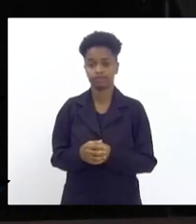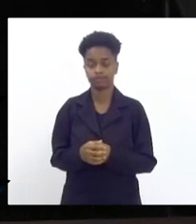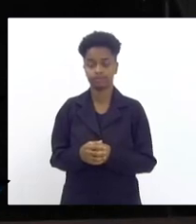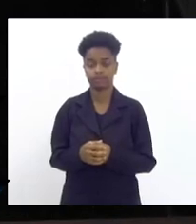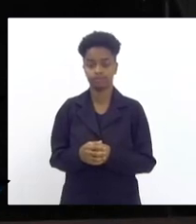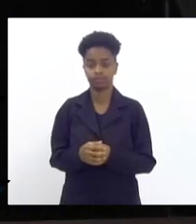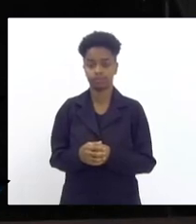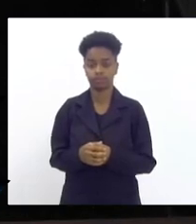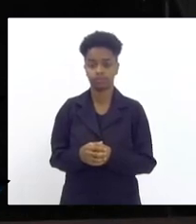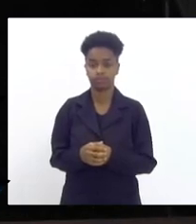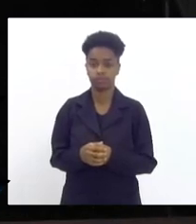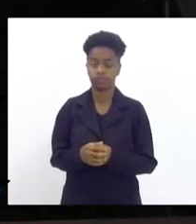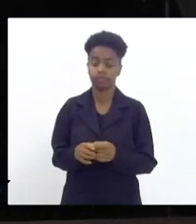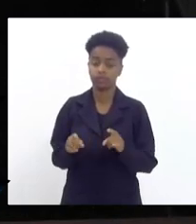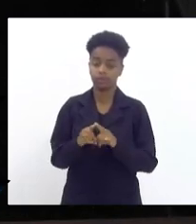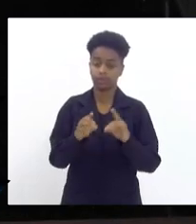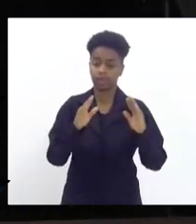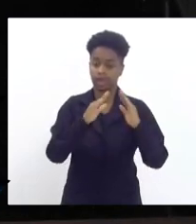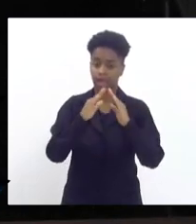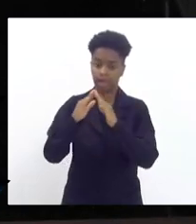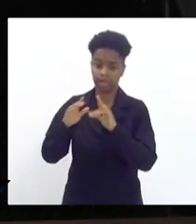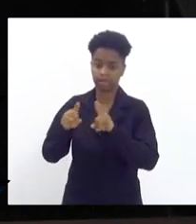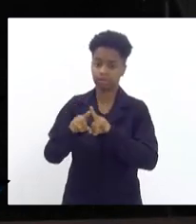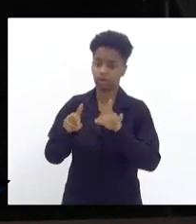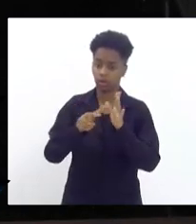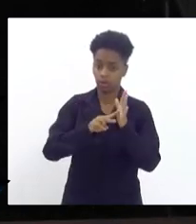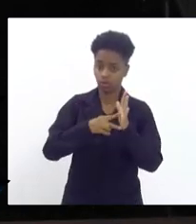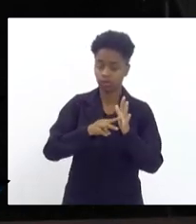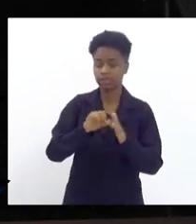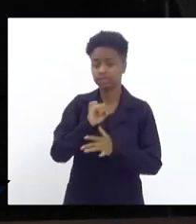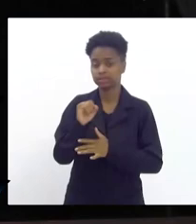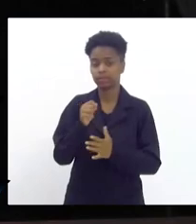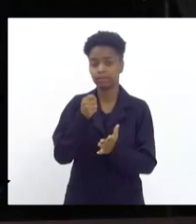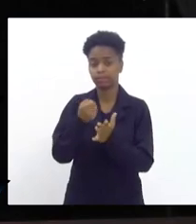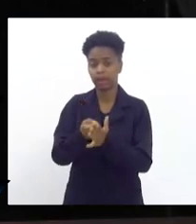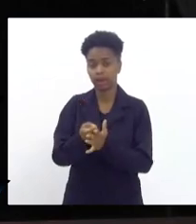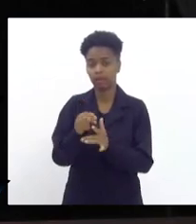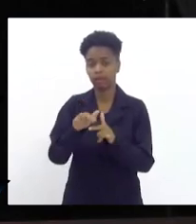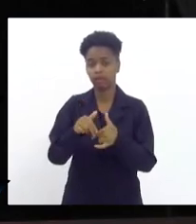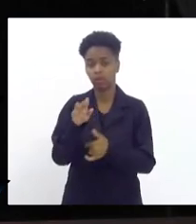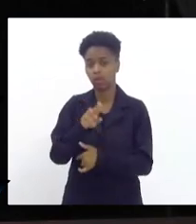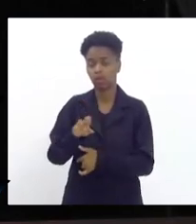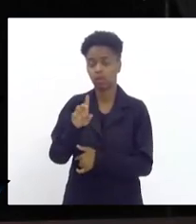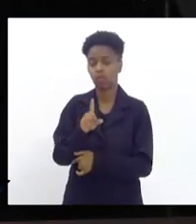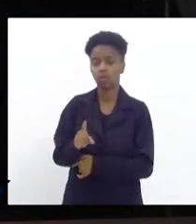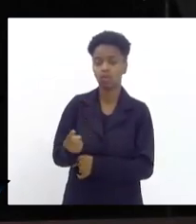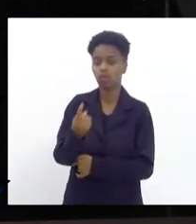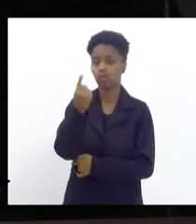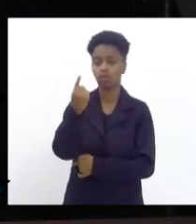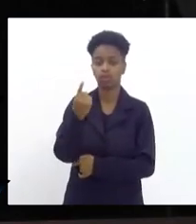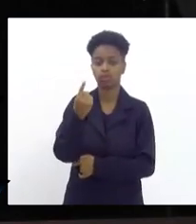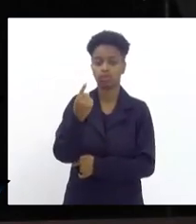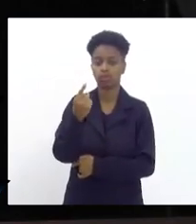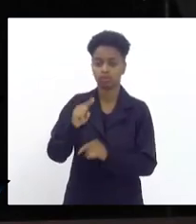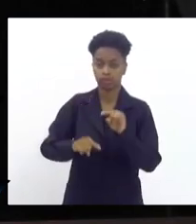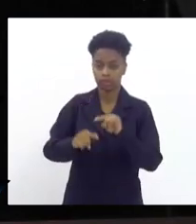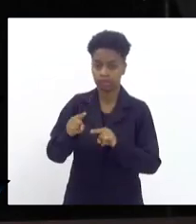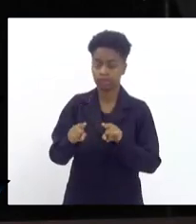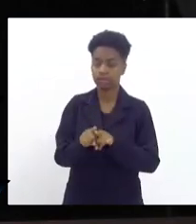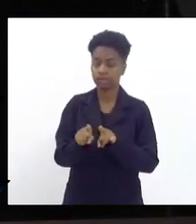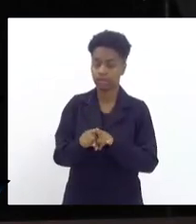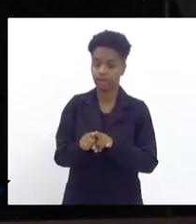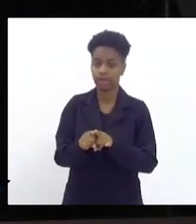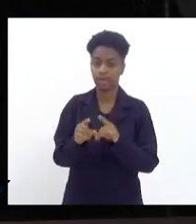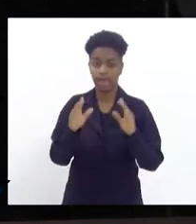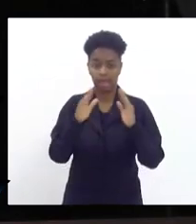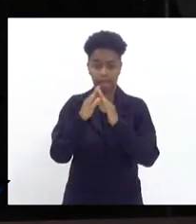fica nos casos de conjuntos habitacionais do condomínio geral onde a cobrança realizada através do único hidrômetro isso já falei nos casos de habitação